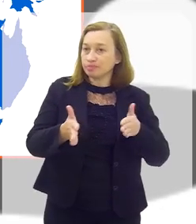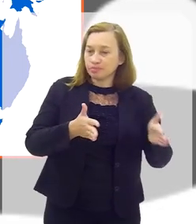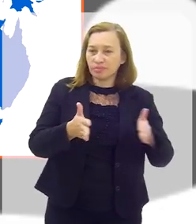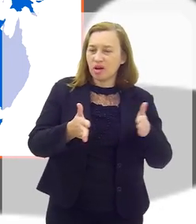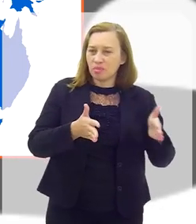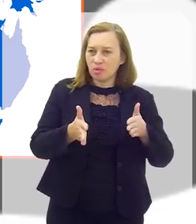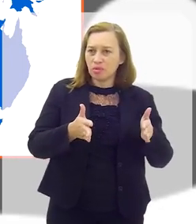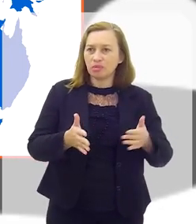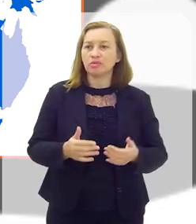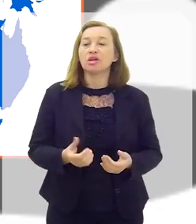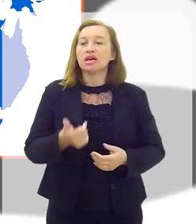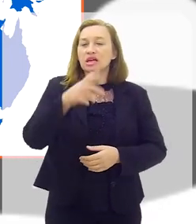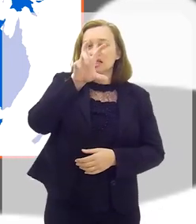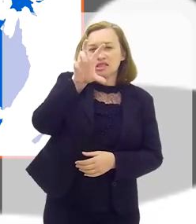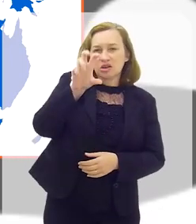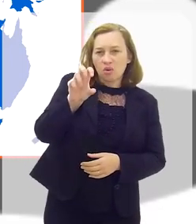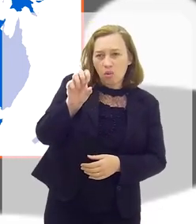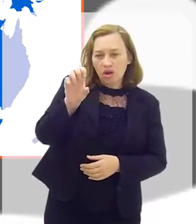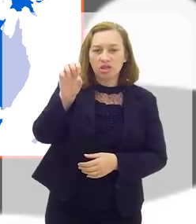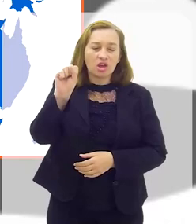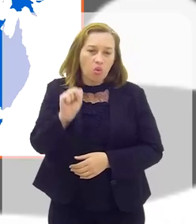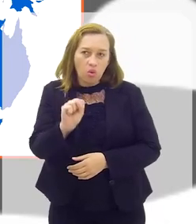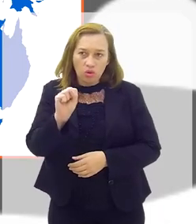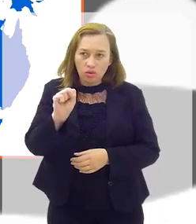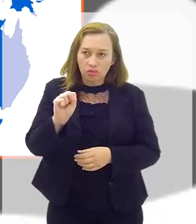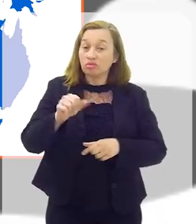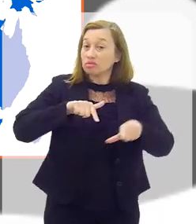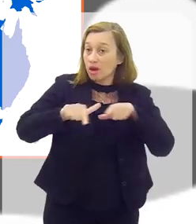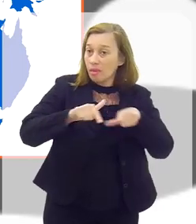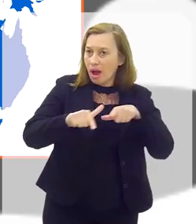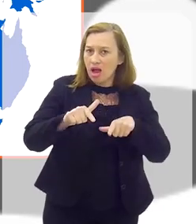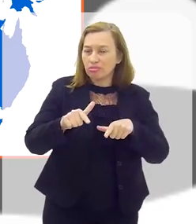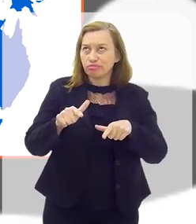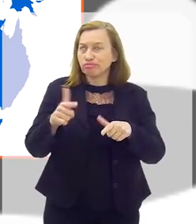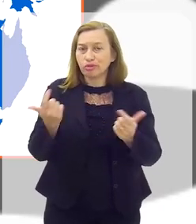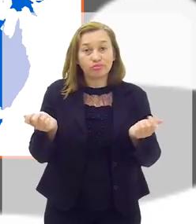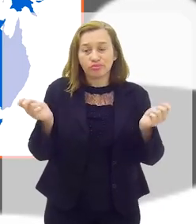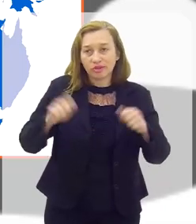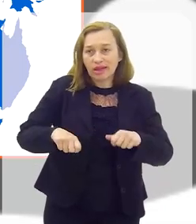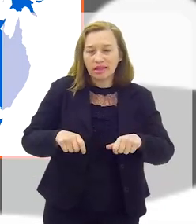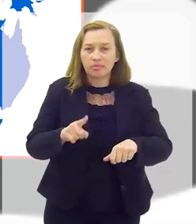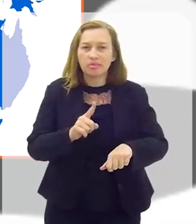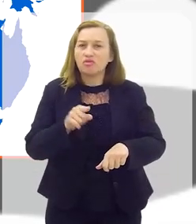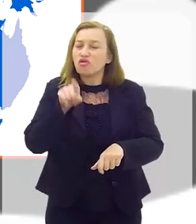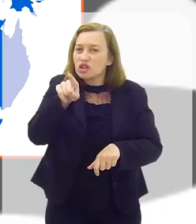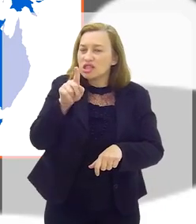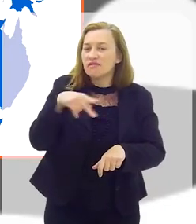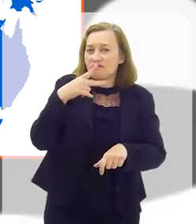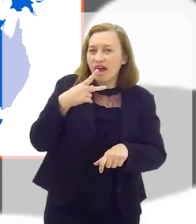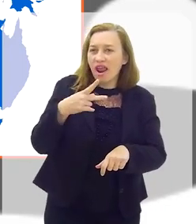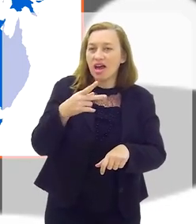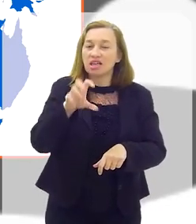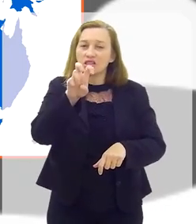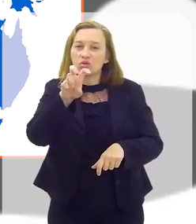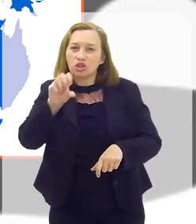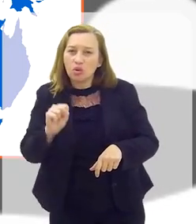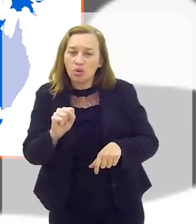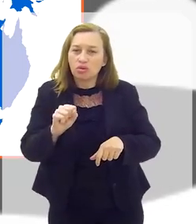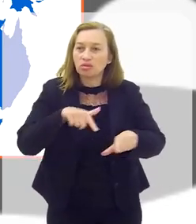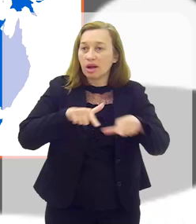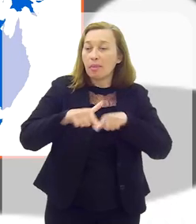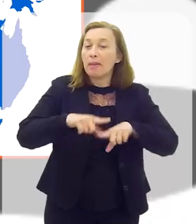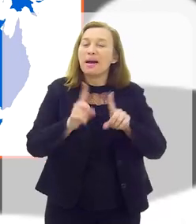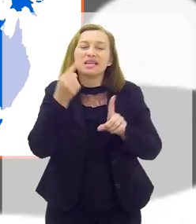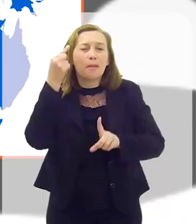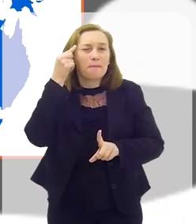58 obras. Não vai dar tempo de você falar sobre a 58, então pensa as que você julga serem as mais